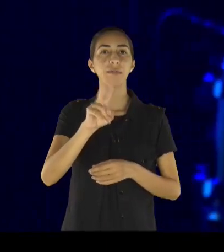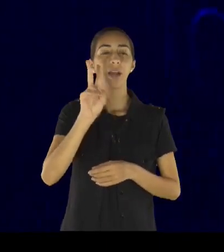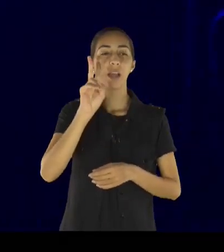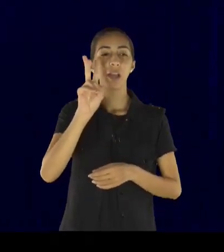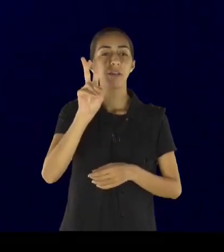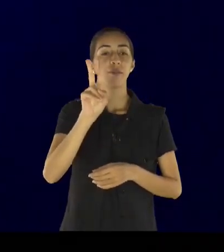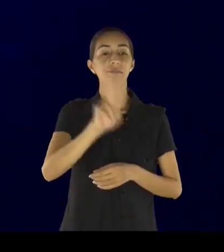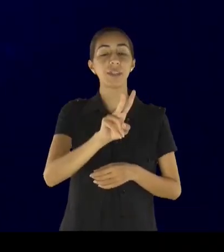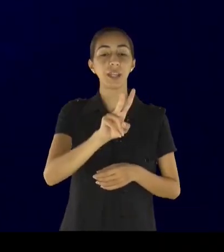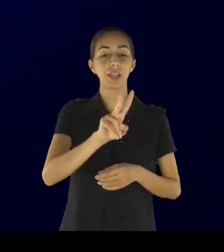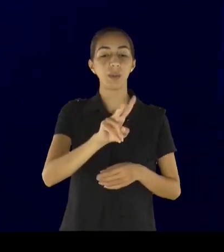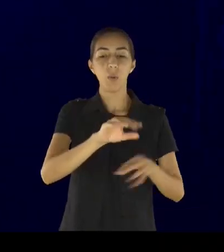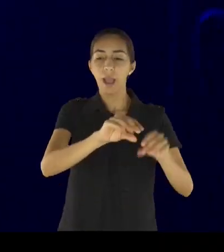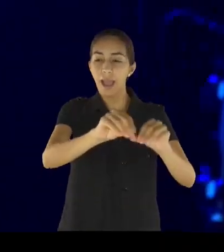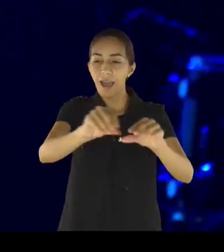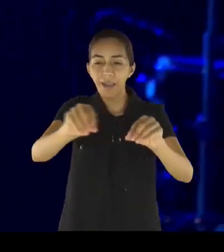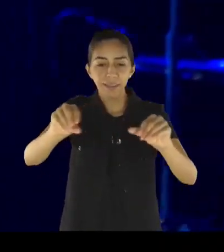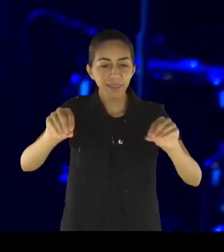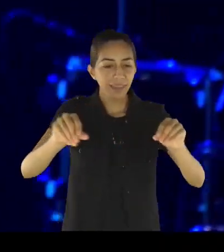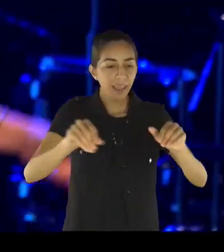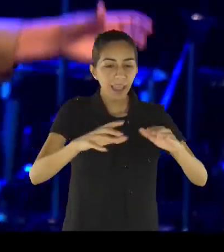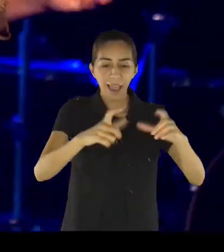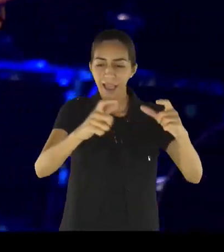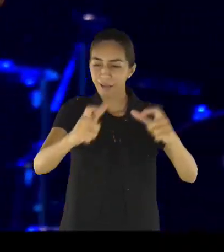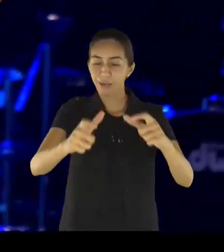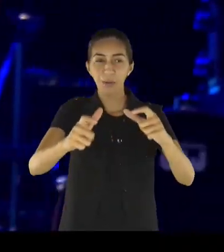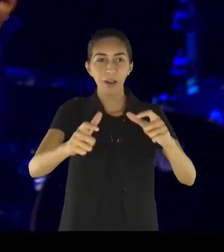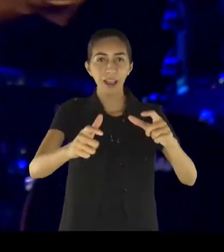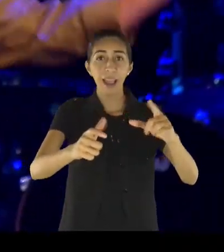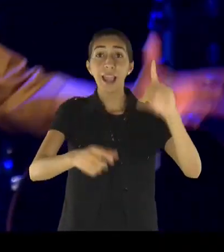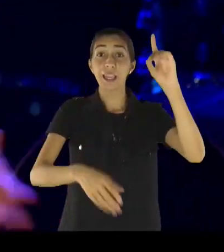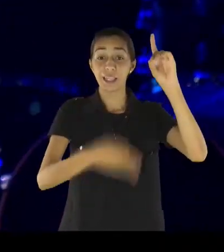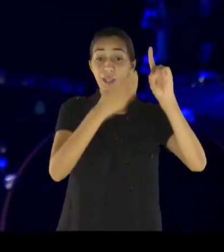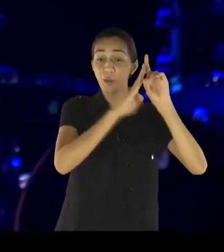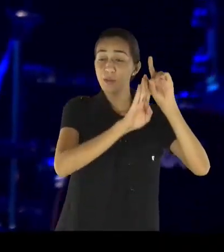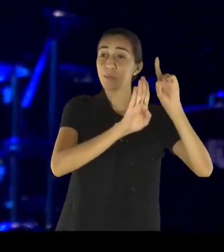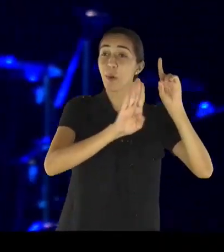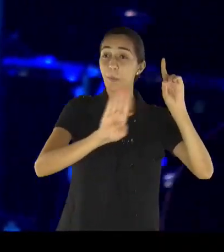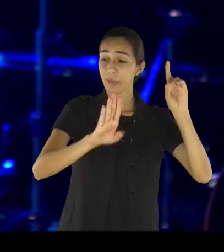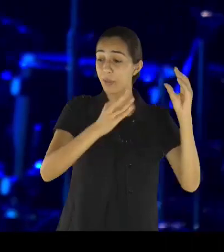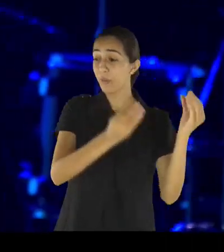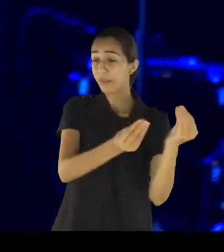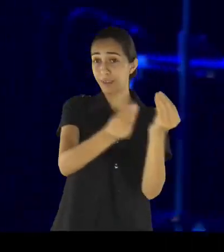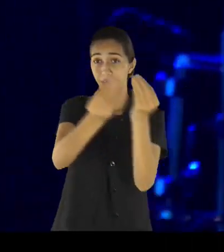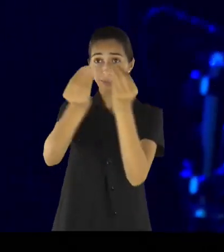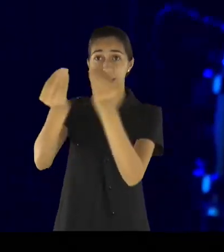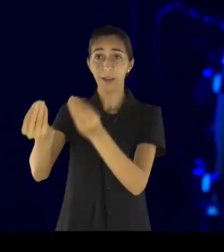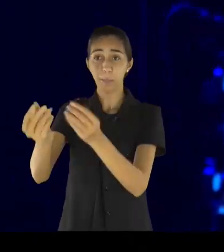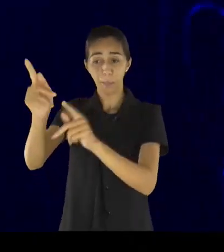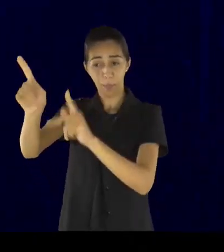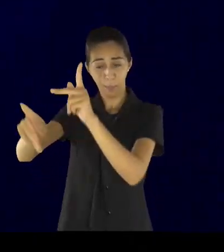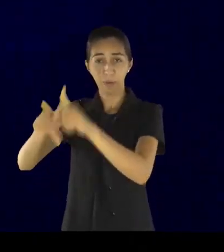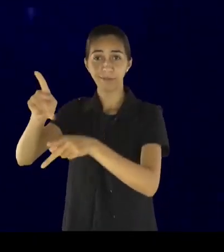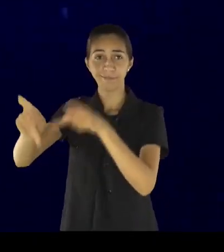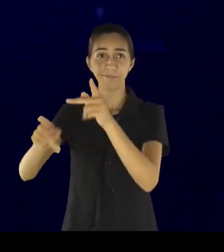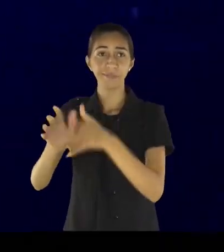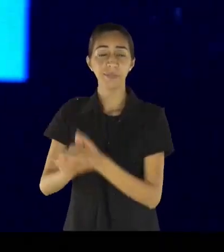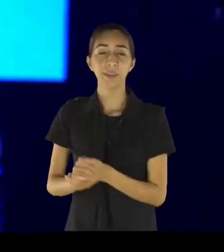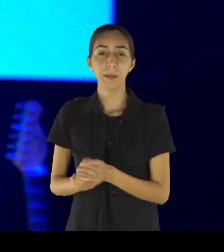Josué e Caleb falam, não, não, a gente vai, vamos lá, nós estamos aqui gente, chegamos para ganhar, para vencer, nós vamos comer igual pão,